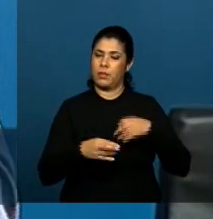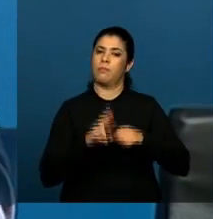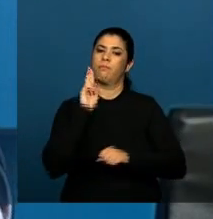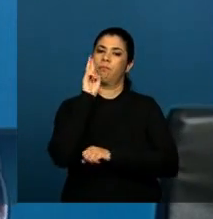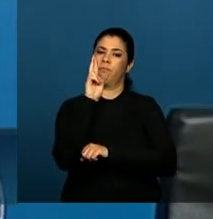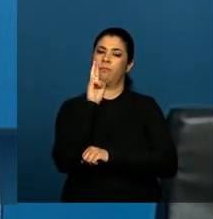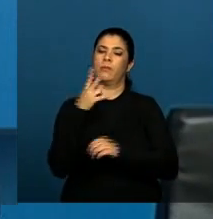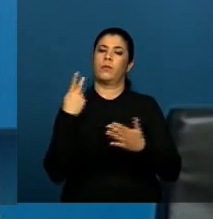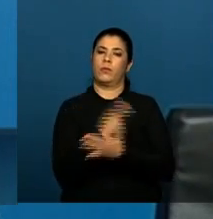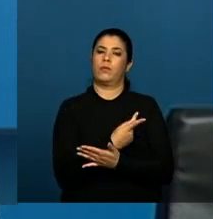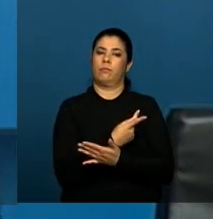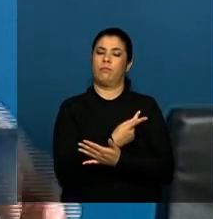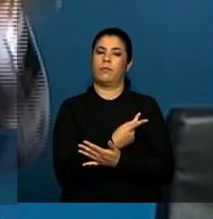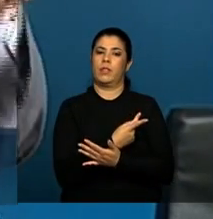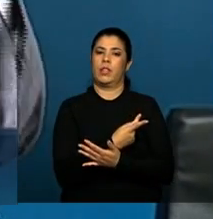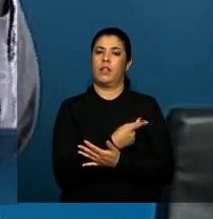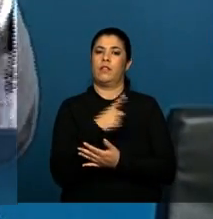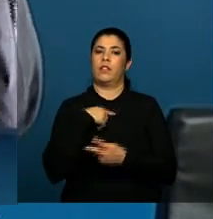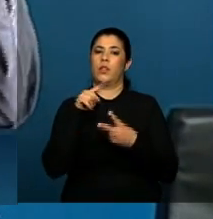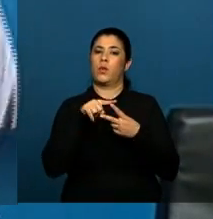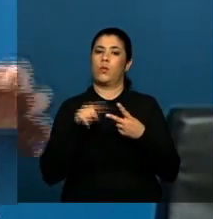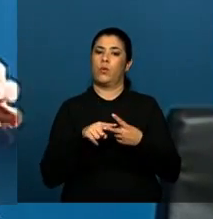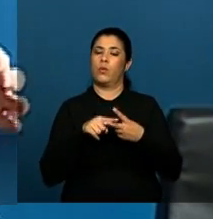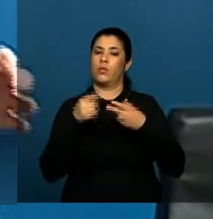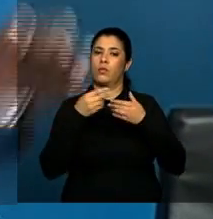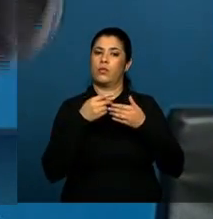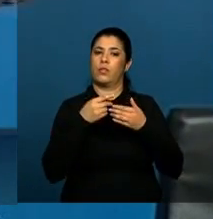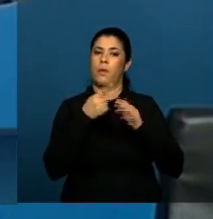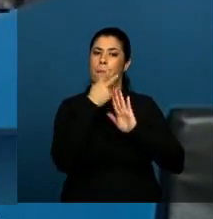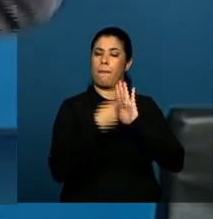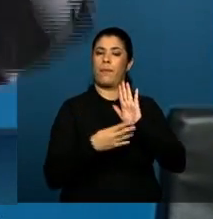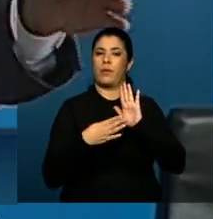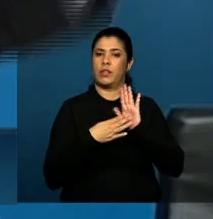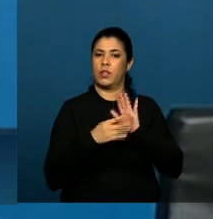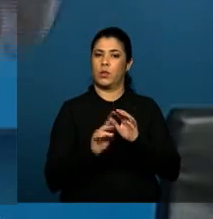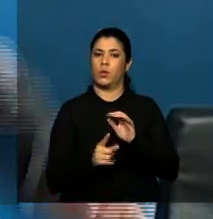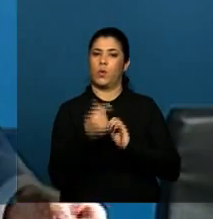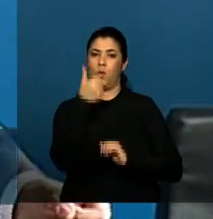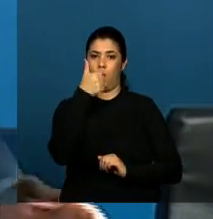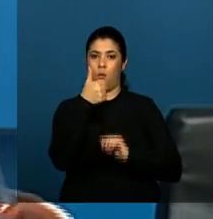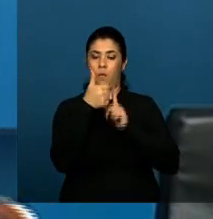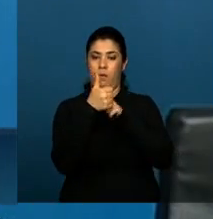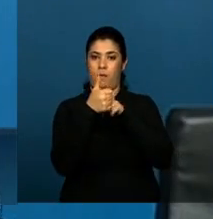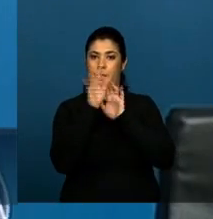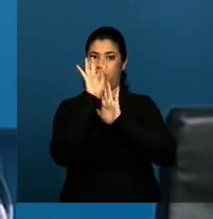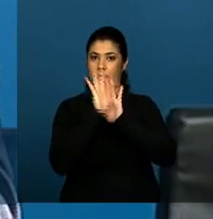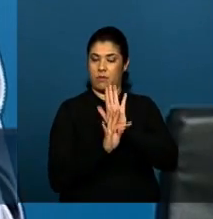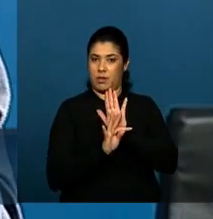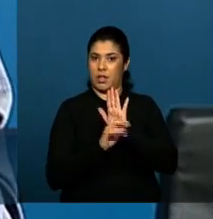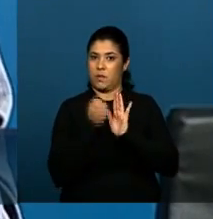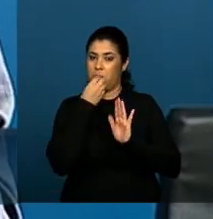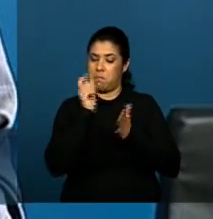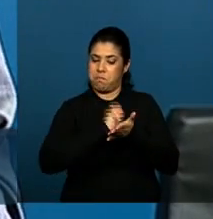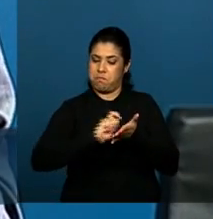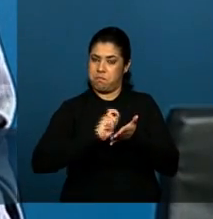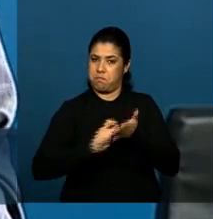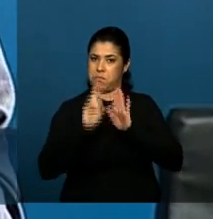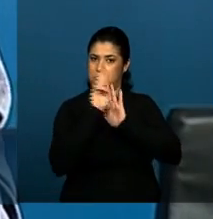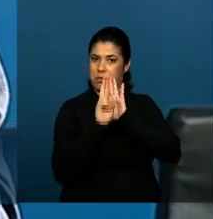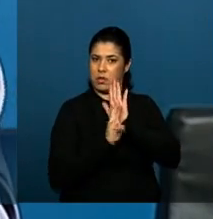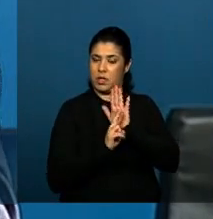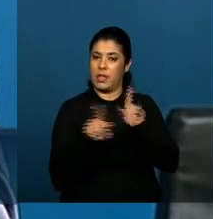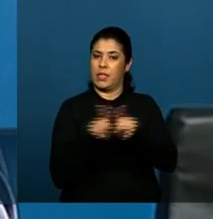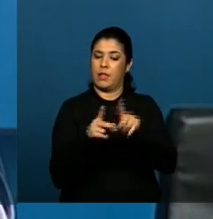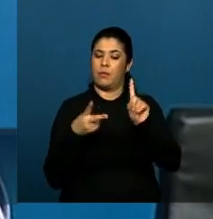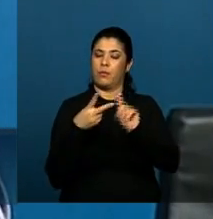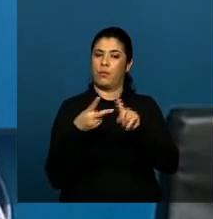correrá, sairemos desse processo com dois grandes textos, um marco civil muito bem regulamentado e uma proteção de dados